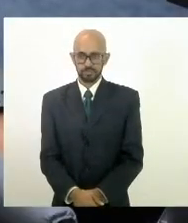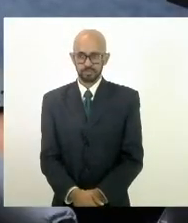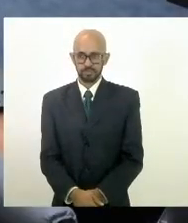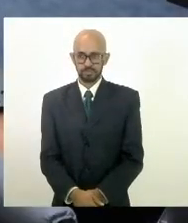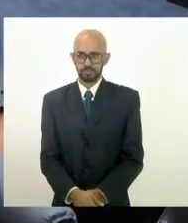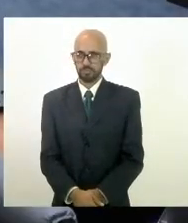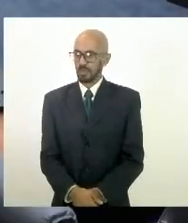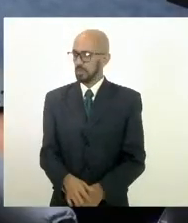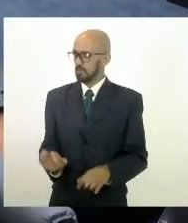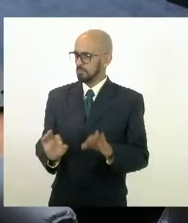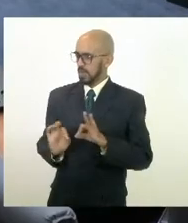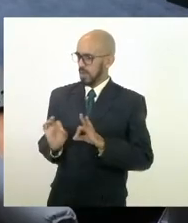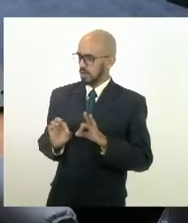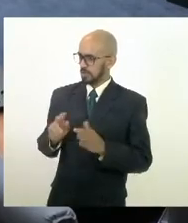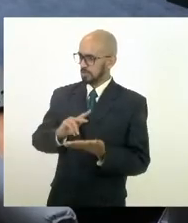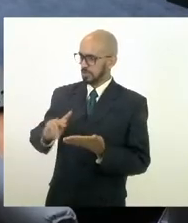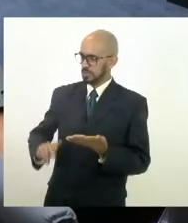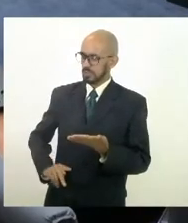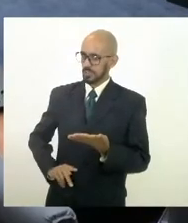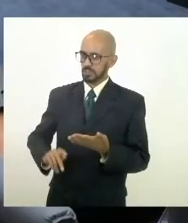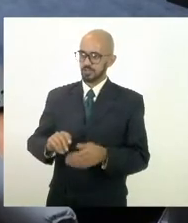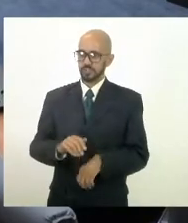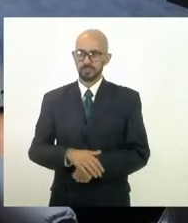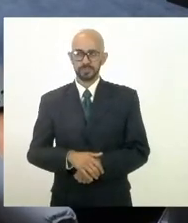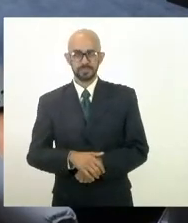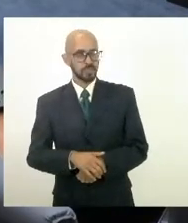pela ordem, presidente. Senhor presidente, eu fui citado aqui,